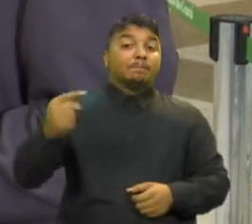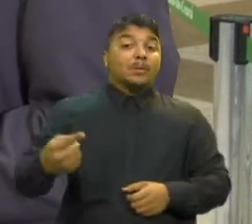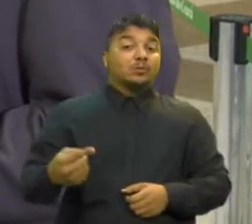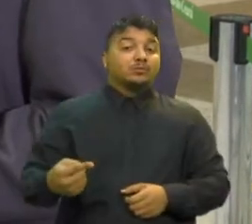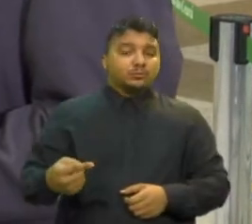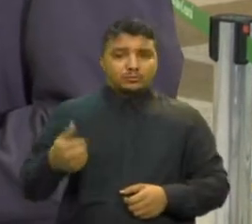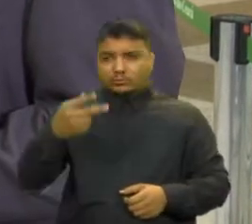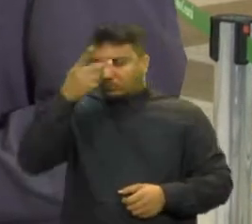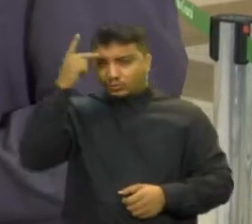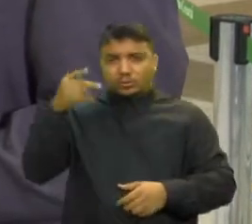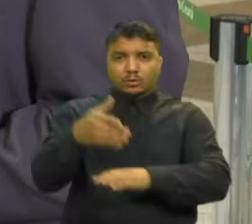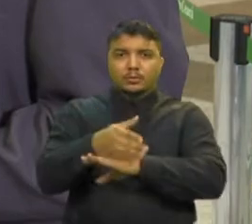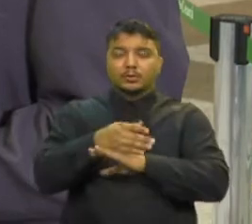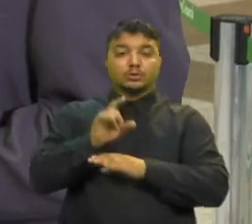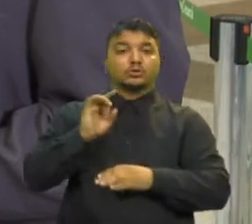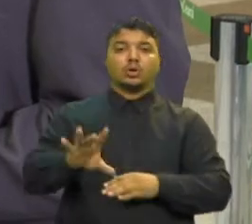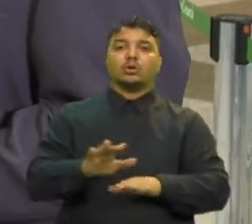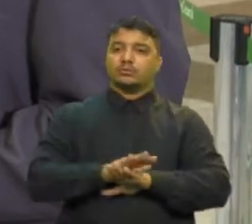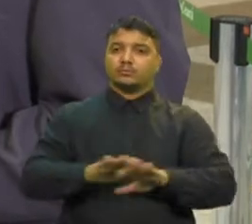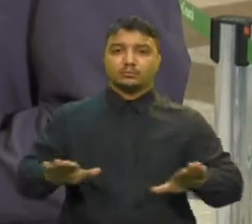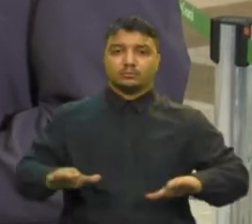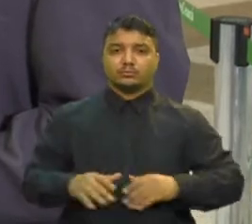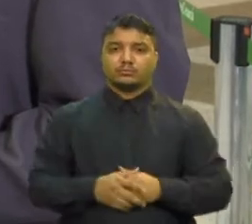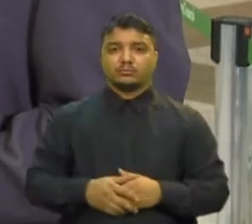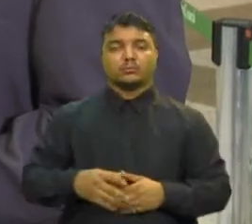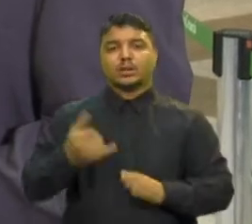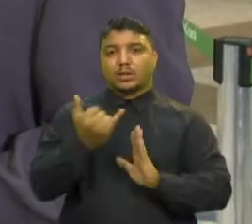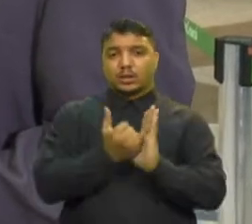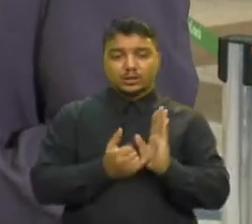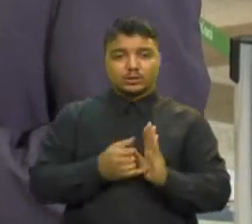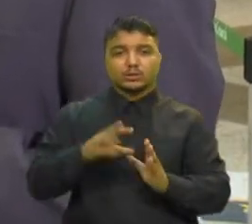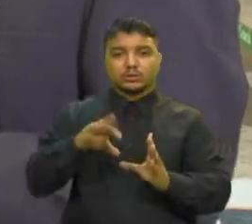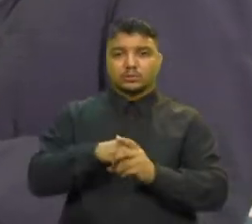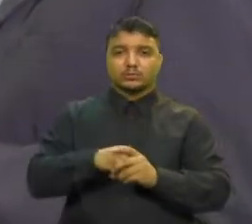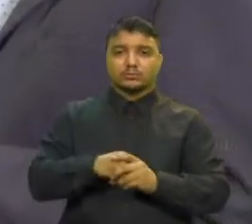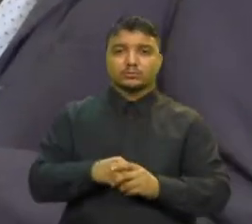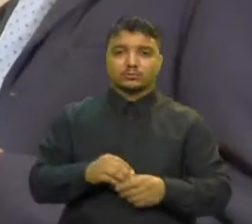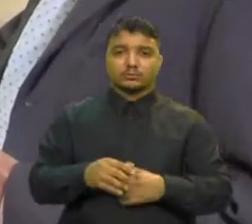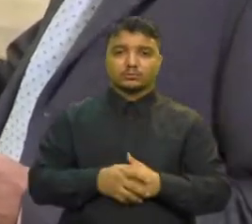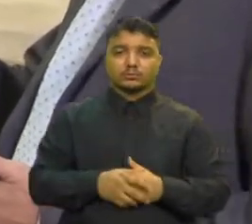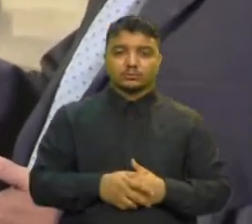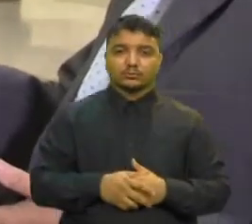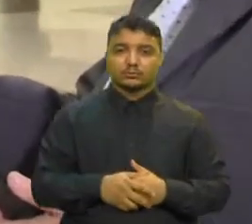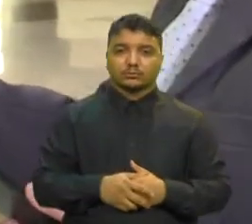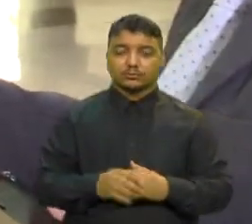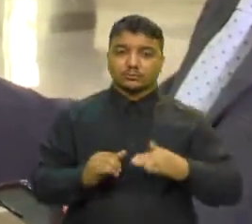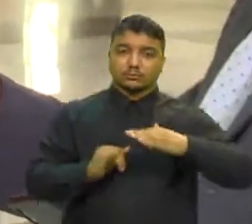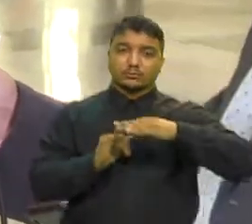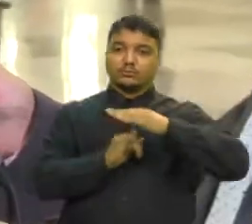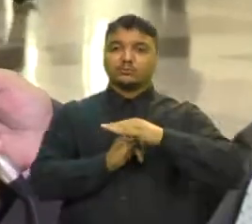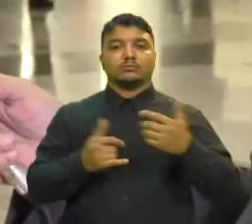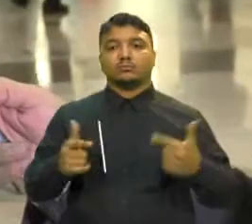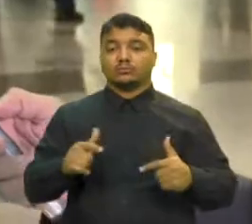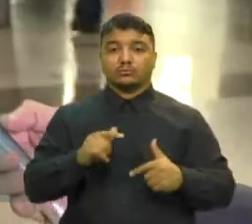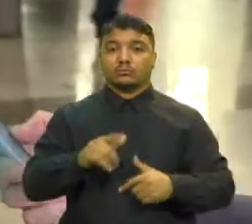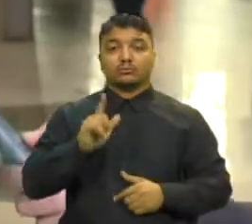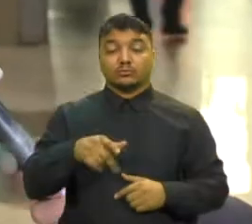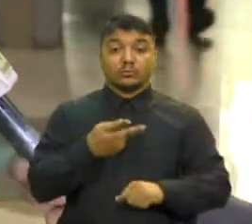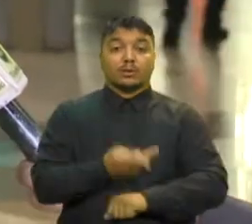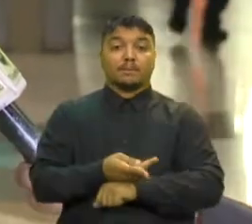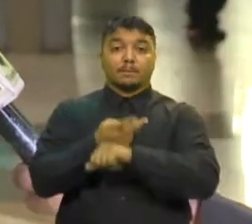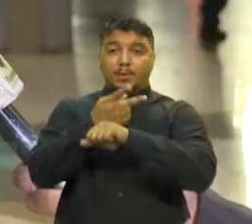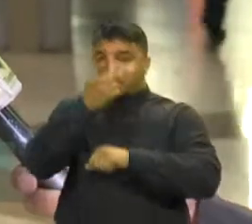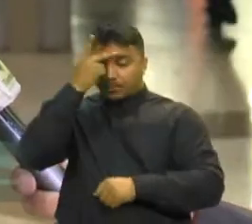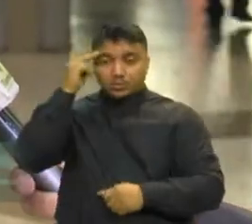os participantes podem participar Somente cadastrados no programa A instituição não leva É um prêmio para um